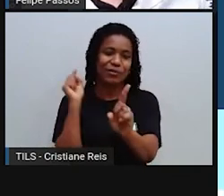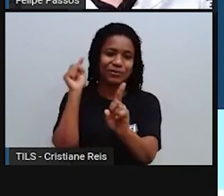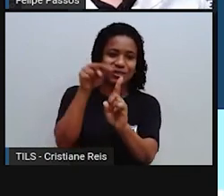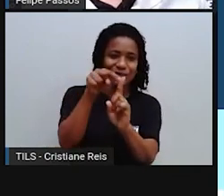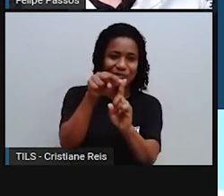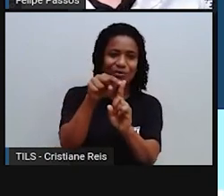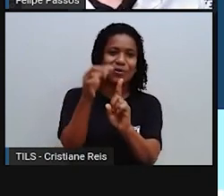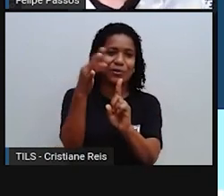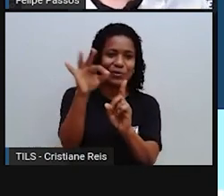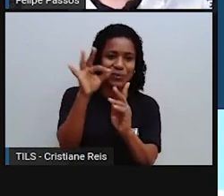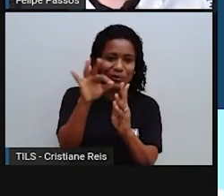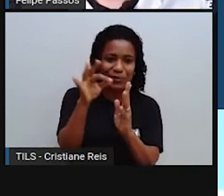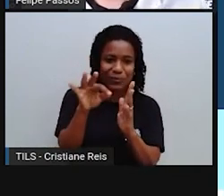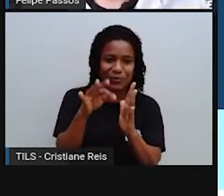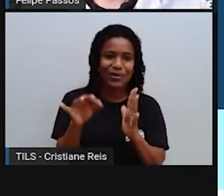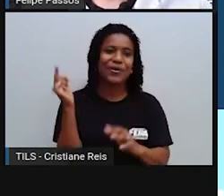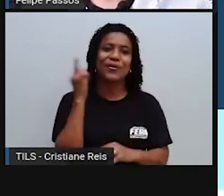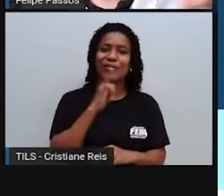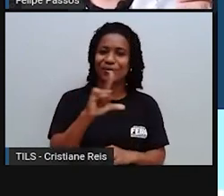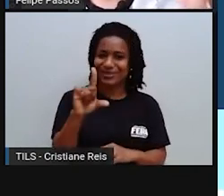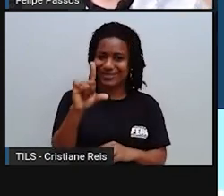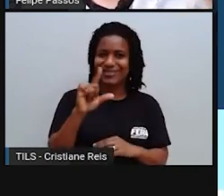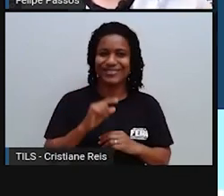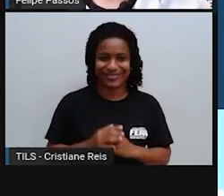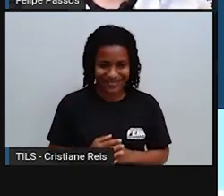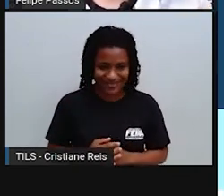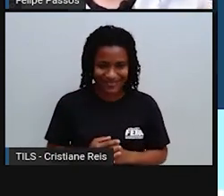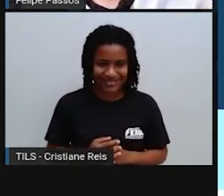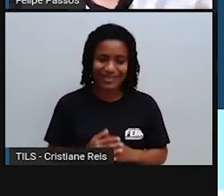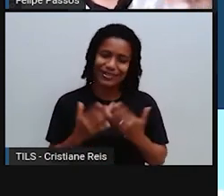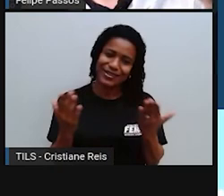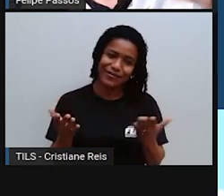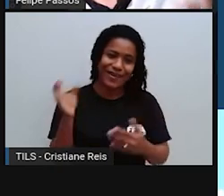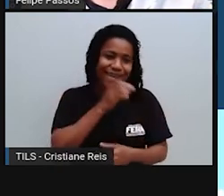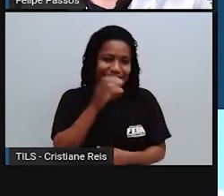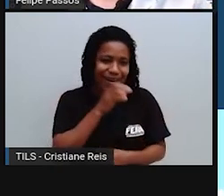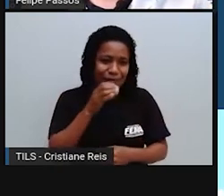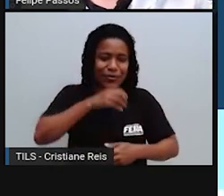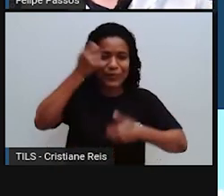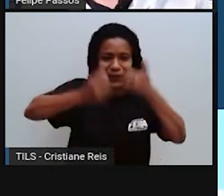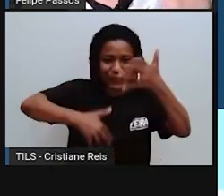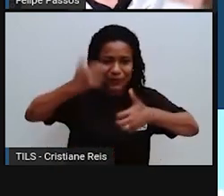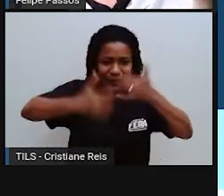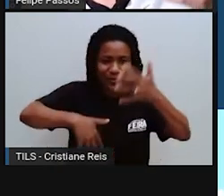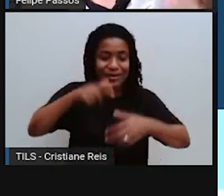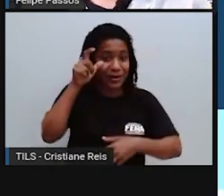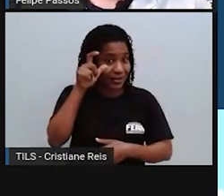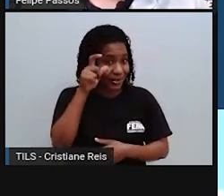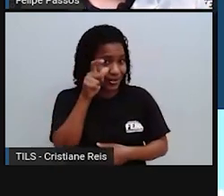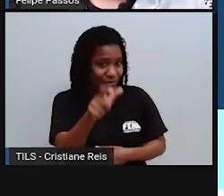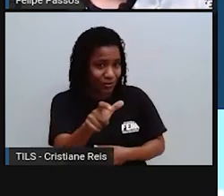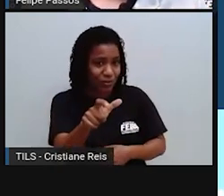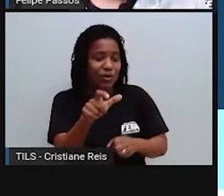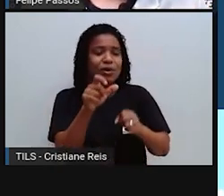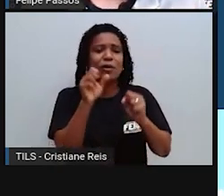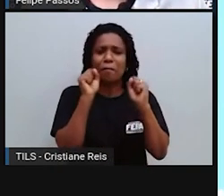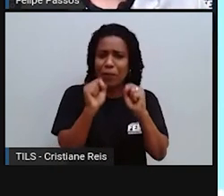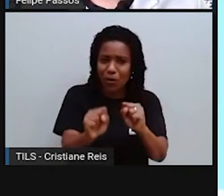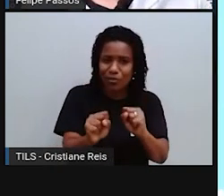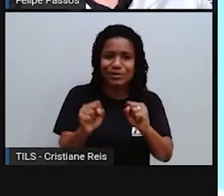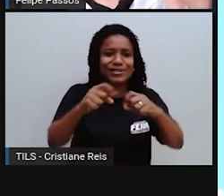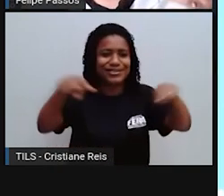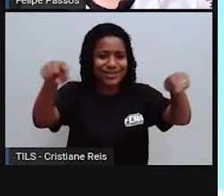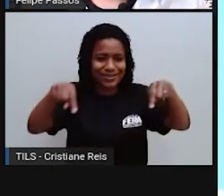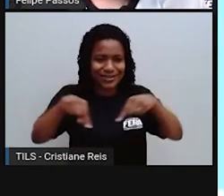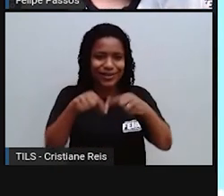gente só tem essa meia horinha para falar sobre esses objetivos, foi um pouquinho corrido, mas se você se interessou, leve essa discussão para a sala